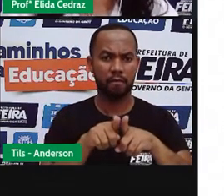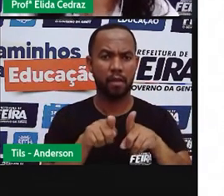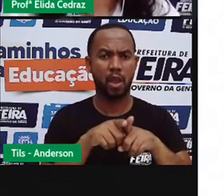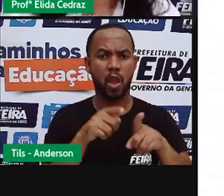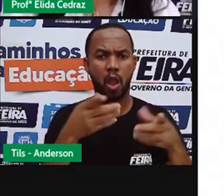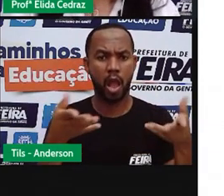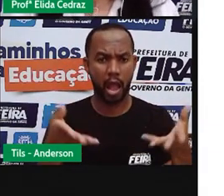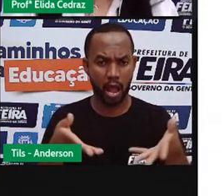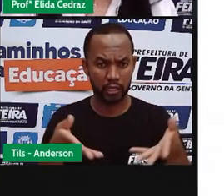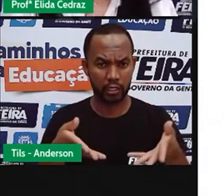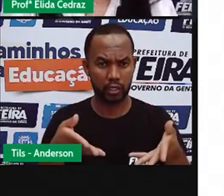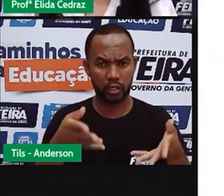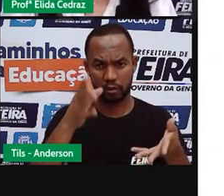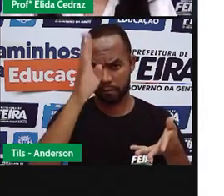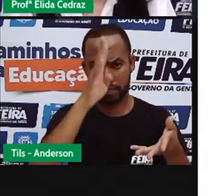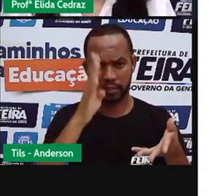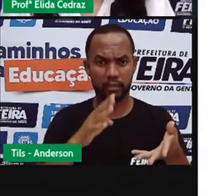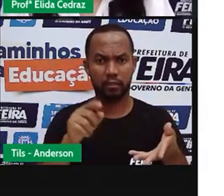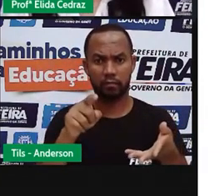e de lá contém.